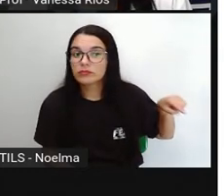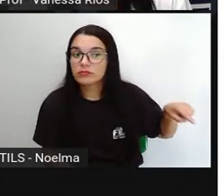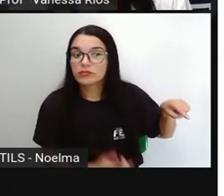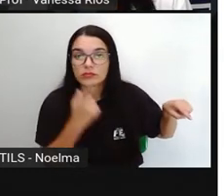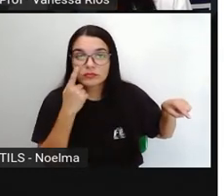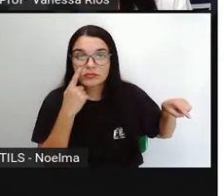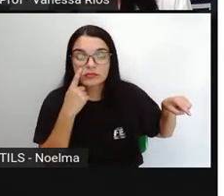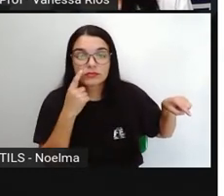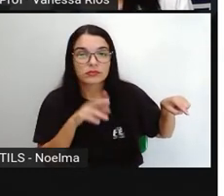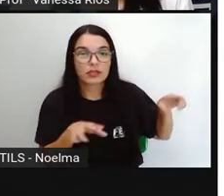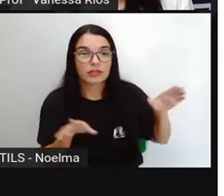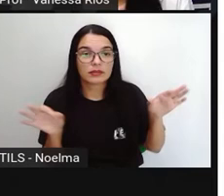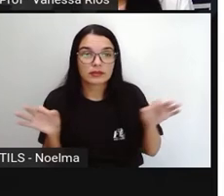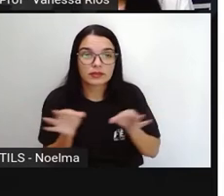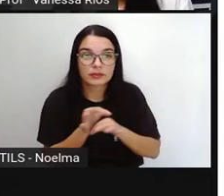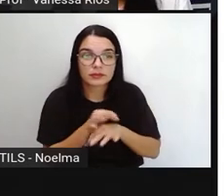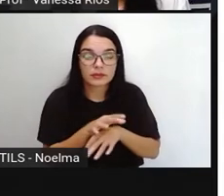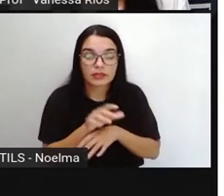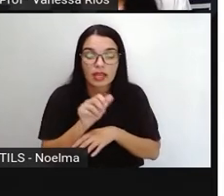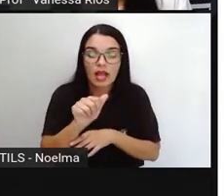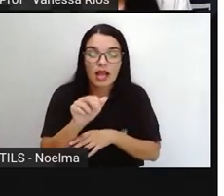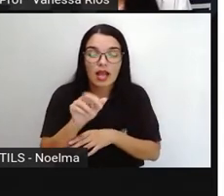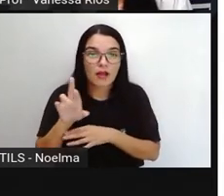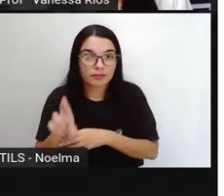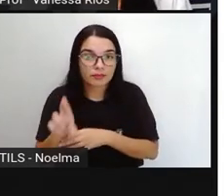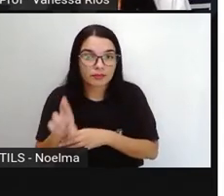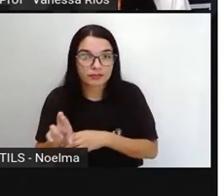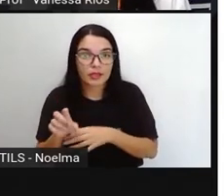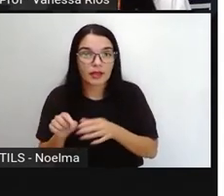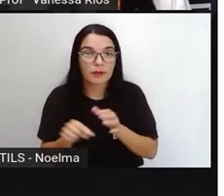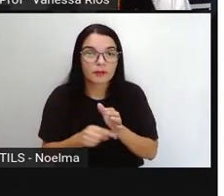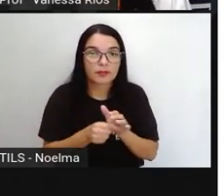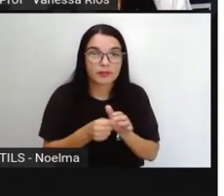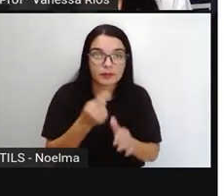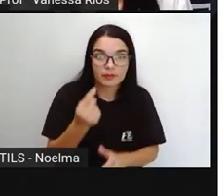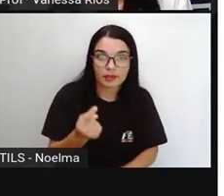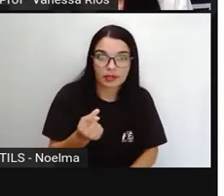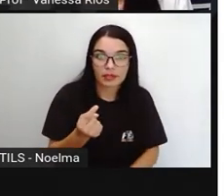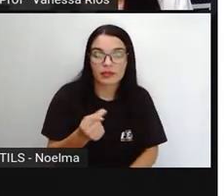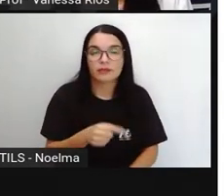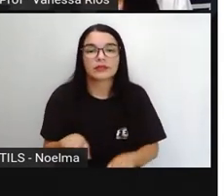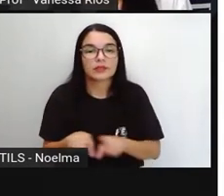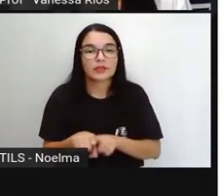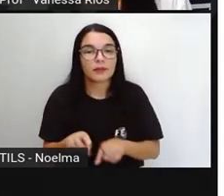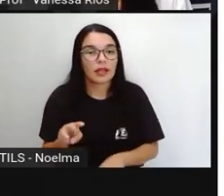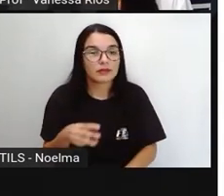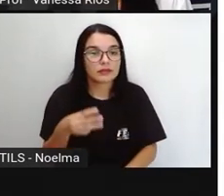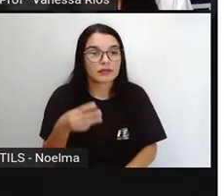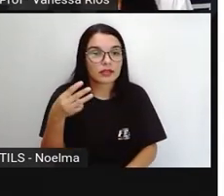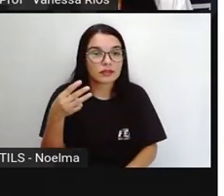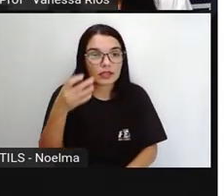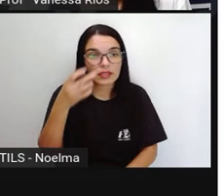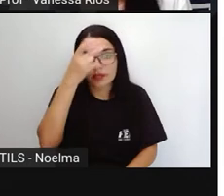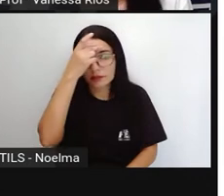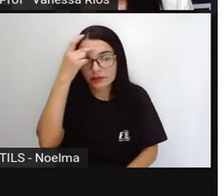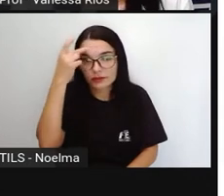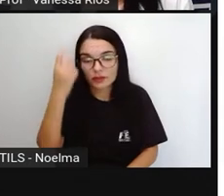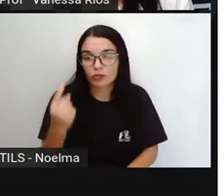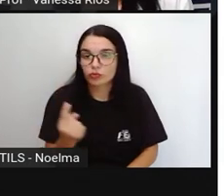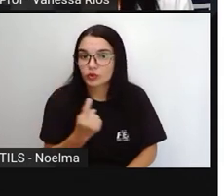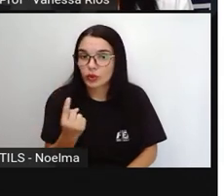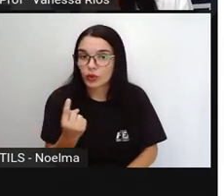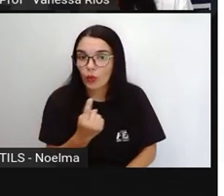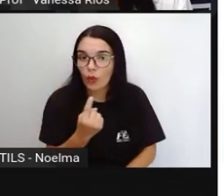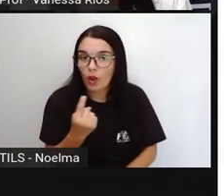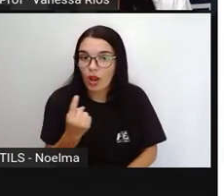conjugação, terminada em AR. Em relação à pessoa e o número, é terceira pessoa do singular. Aí,